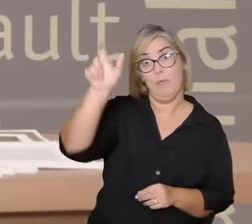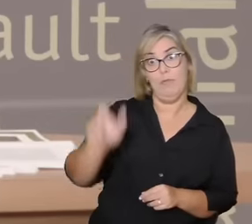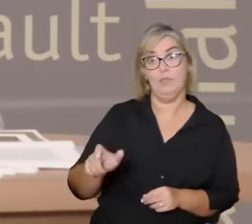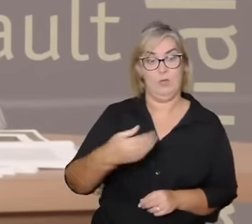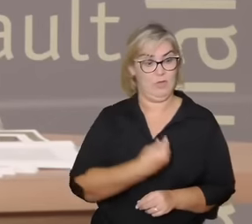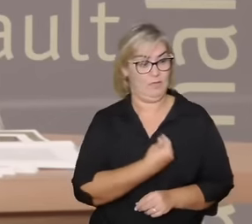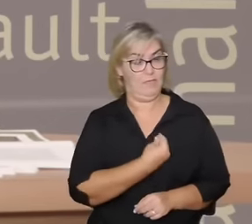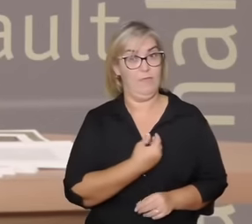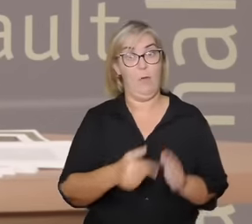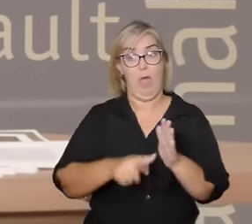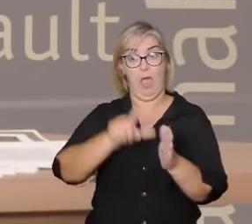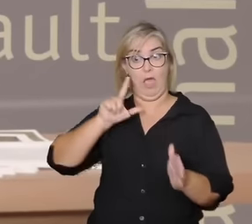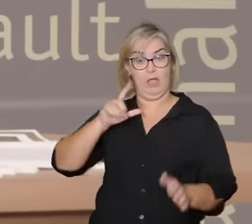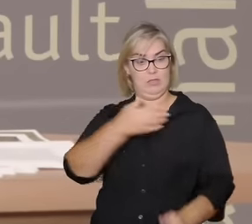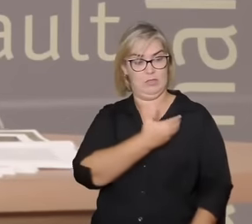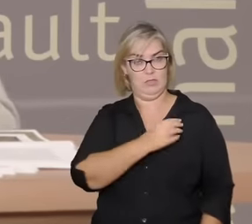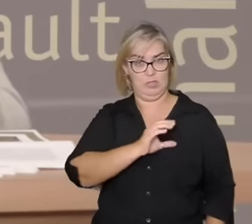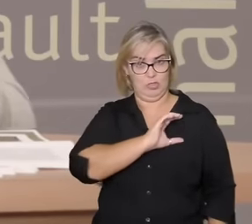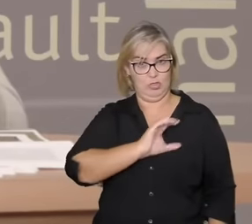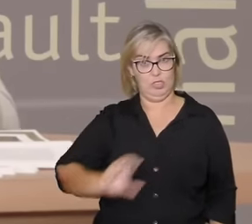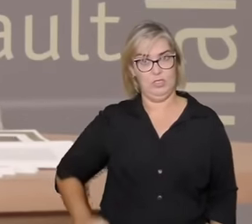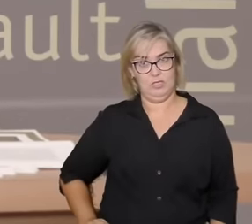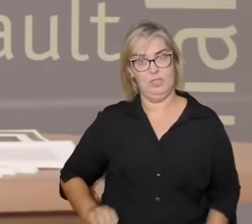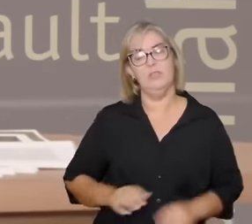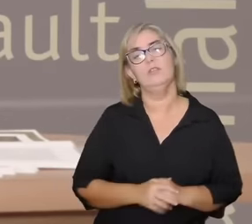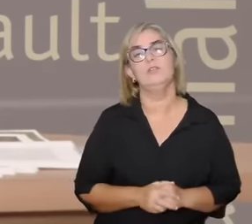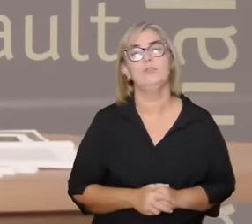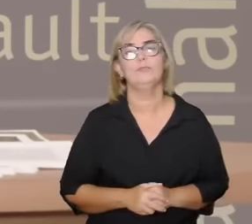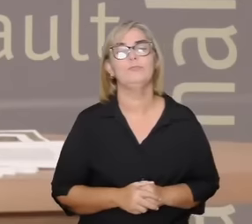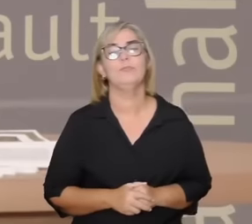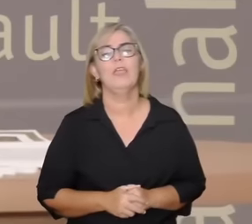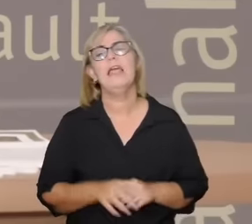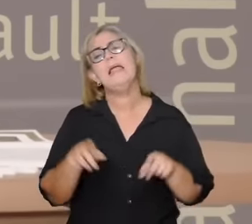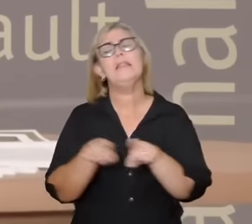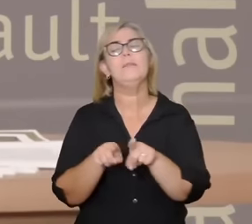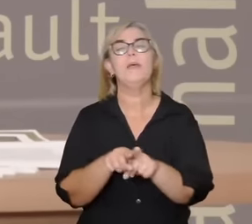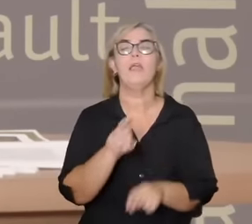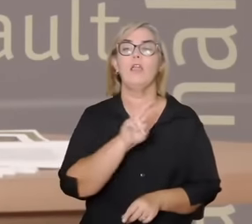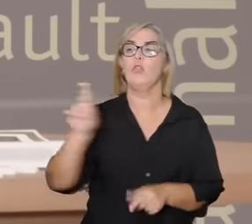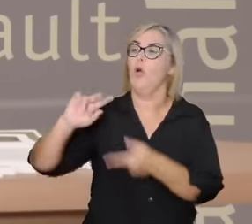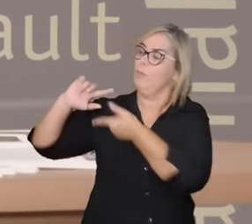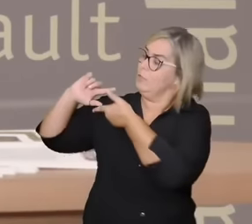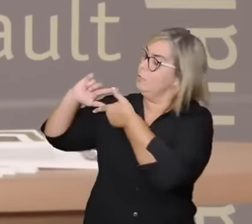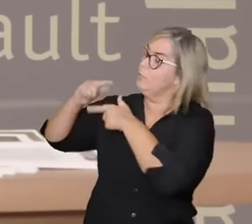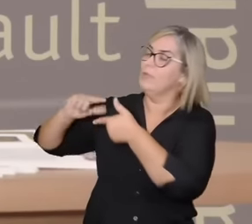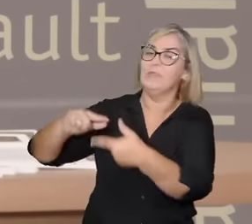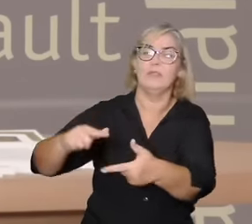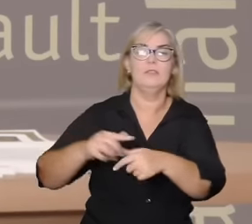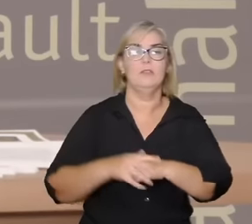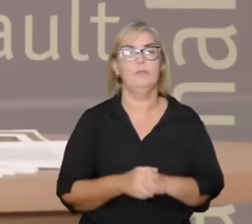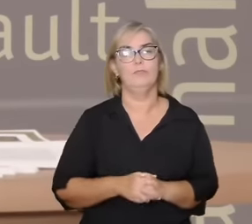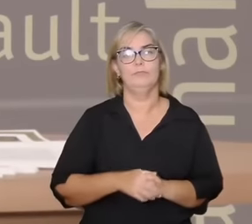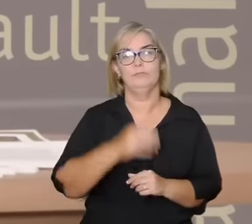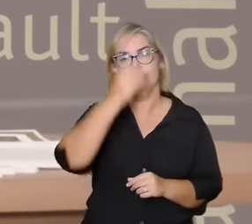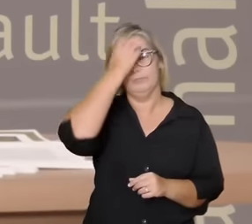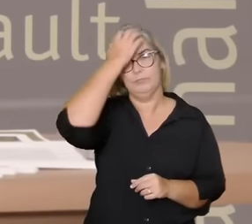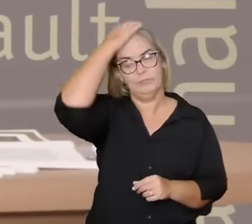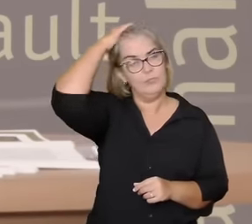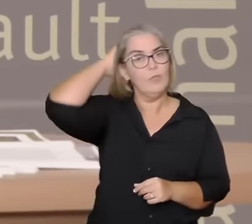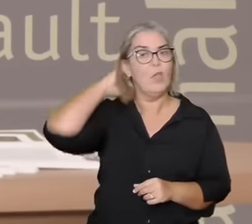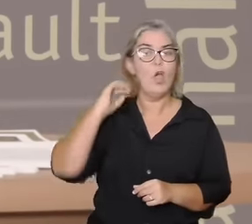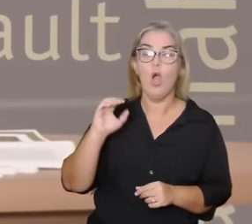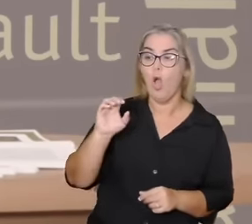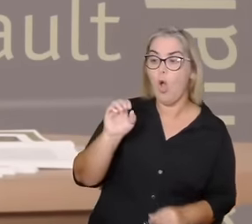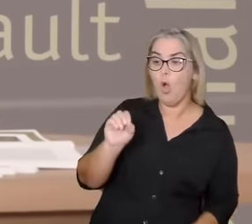faz essa pesquisa muito bem feita e também é nome de uma tradição o Orumilá filósofo ele faz